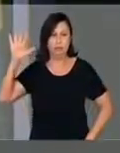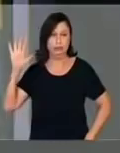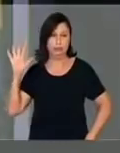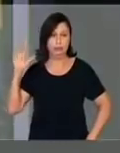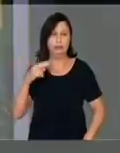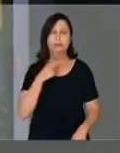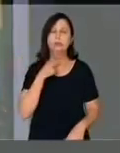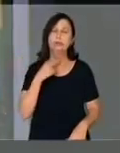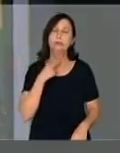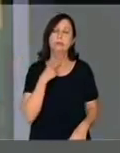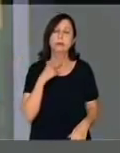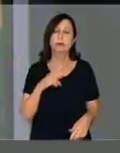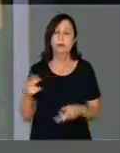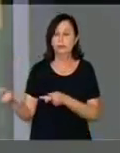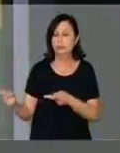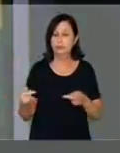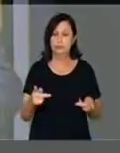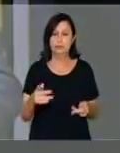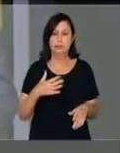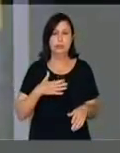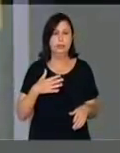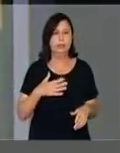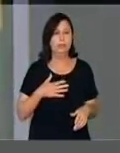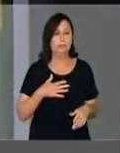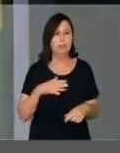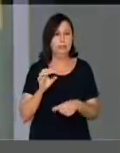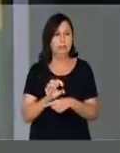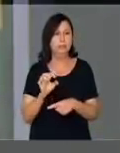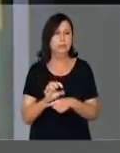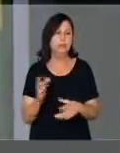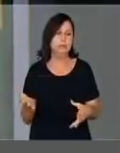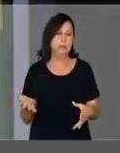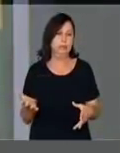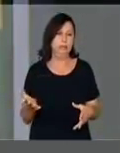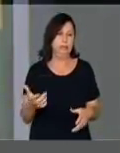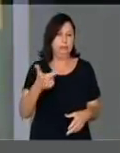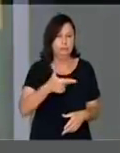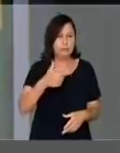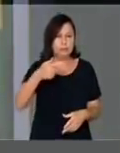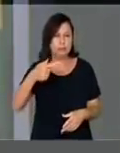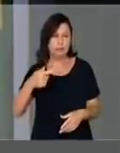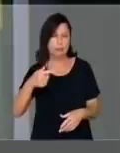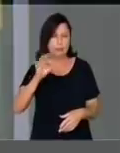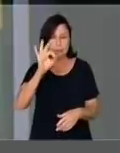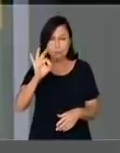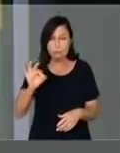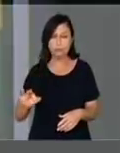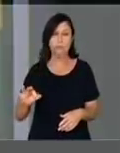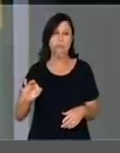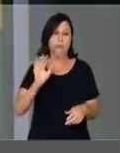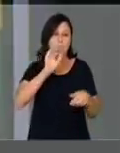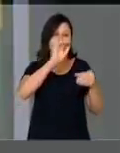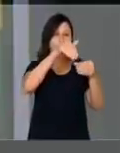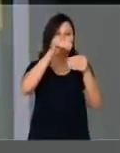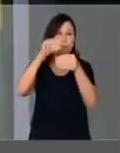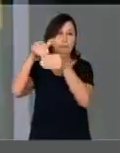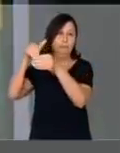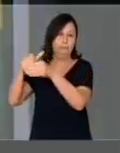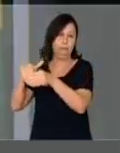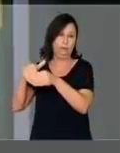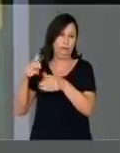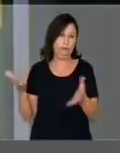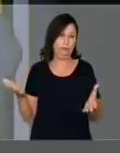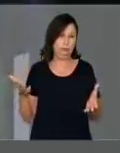meu estado. Não pôde ir lá me ajudar. Eu tive 27% dos votos em menos de 40 dias. Saí de 3